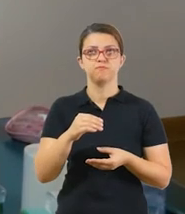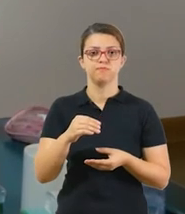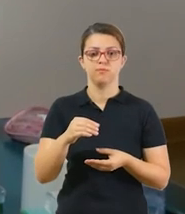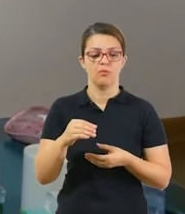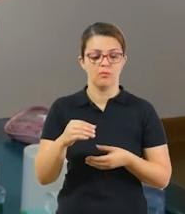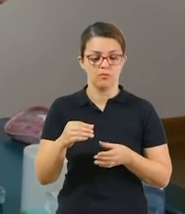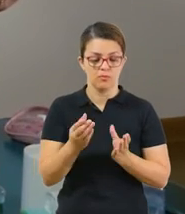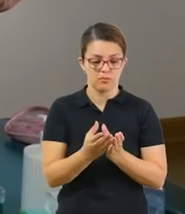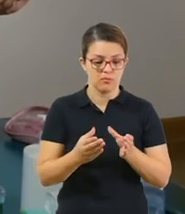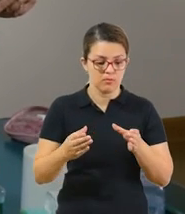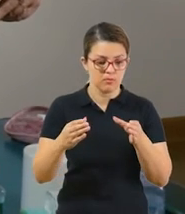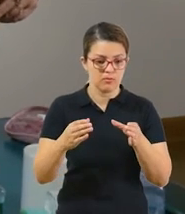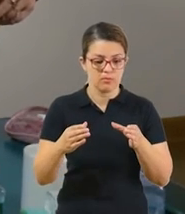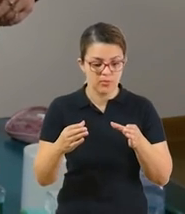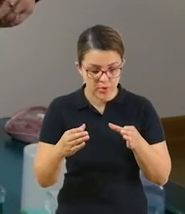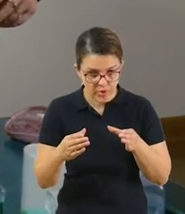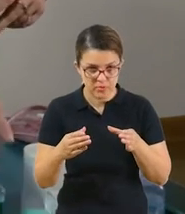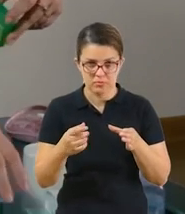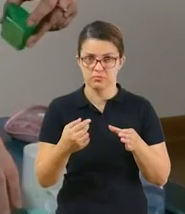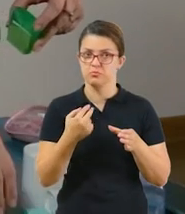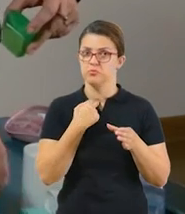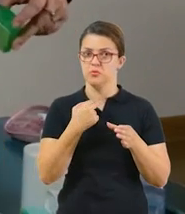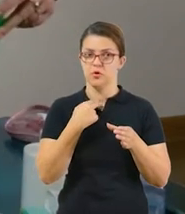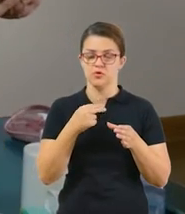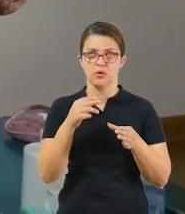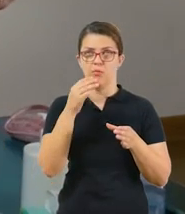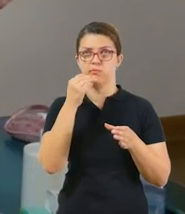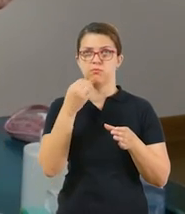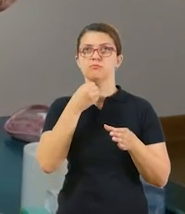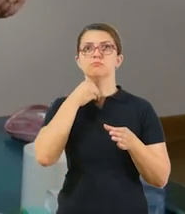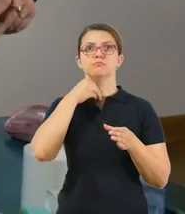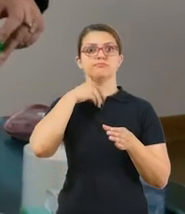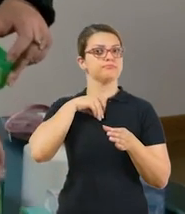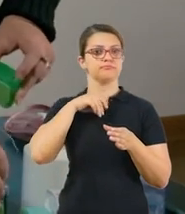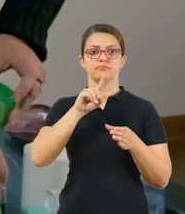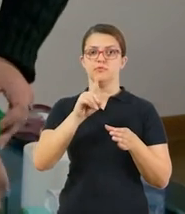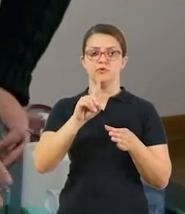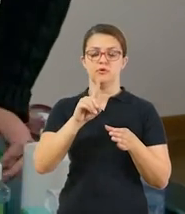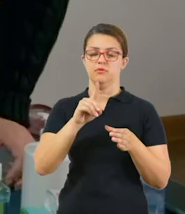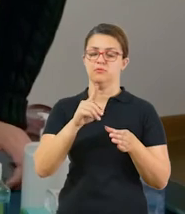e gospe na pia, tá bom? Não pode engolir esse produto aqui.